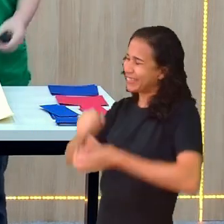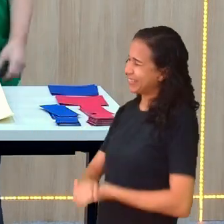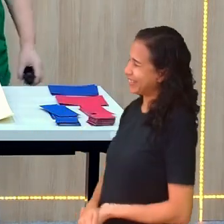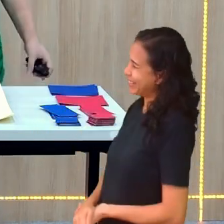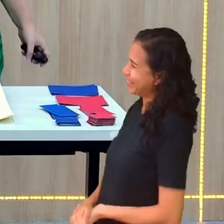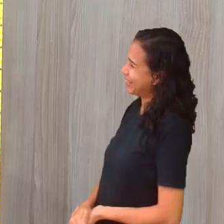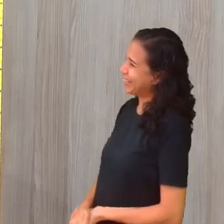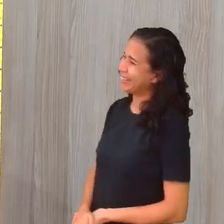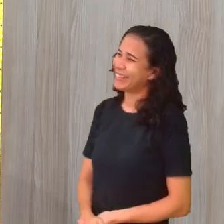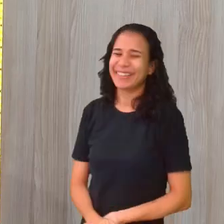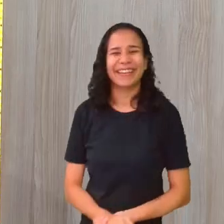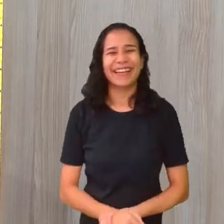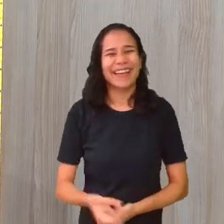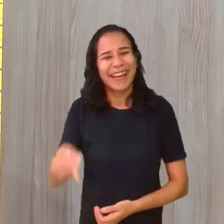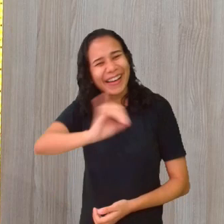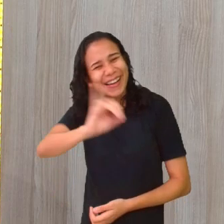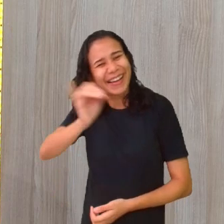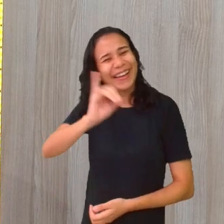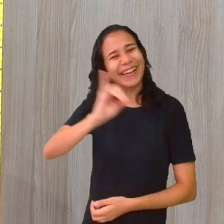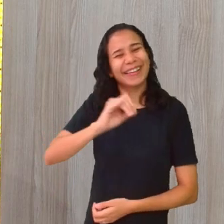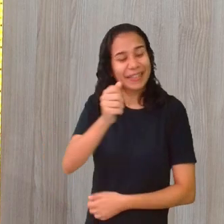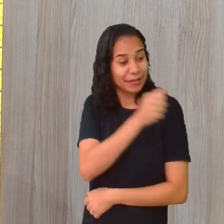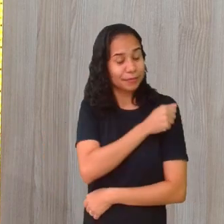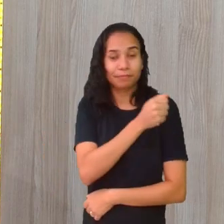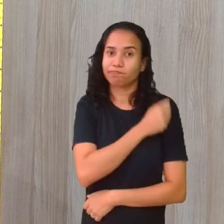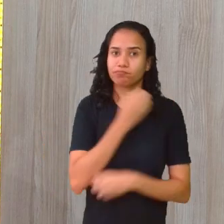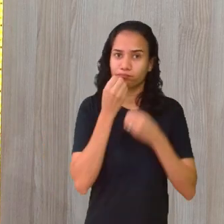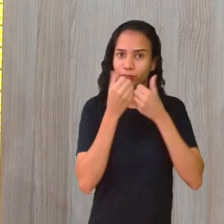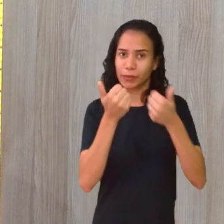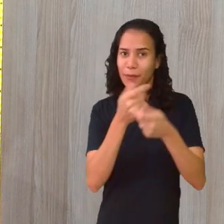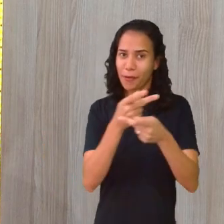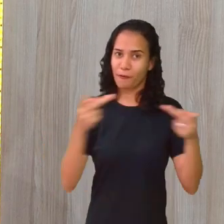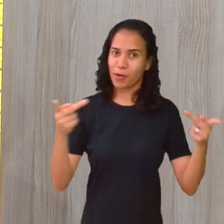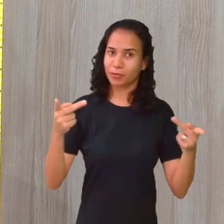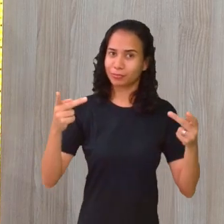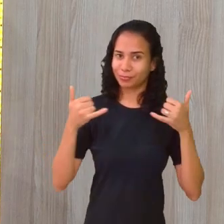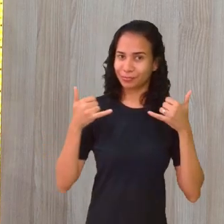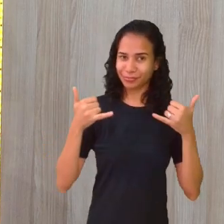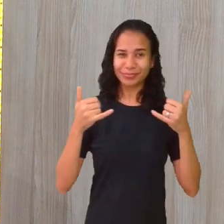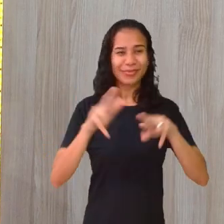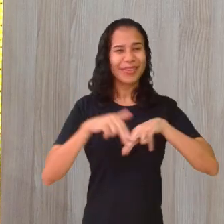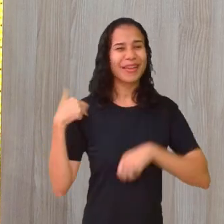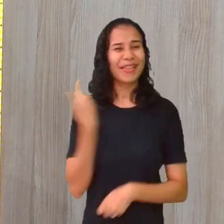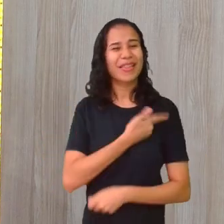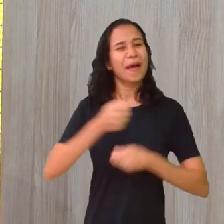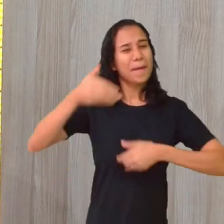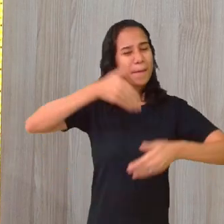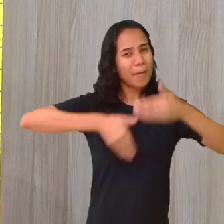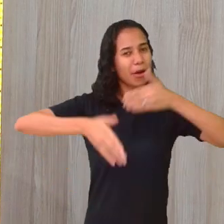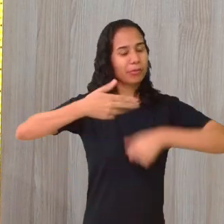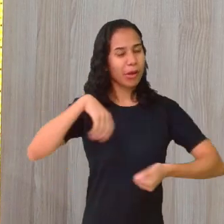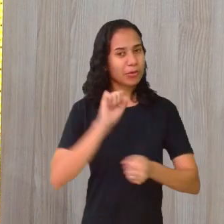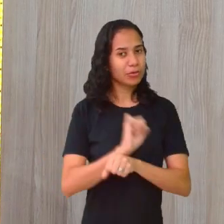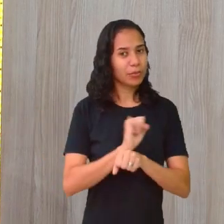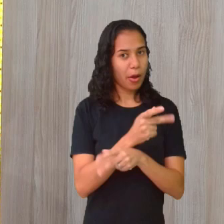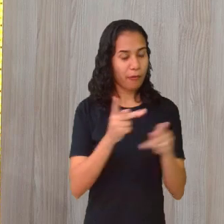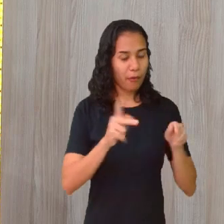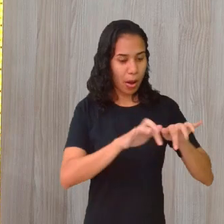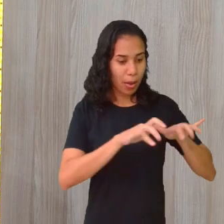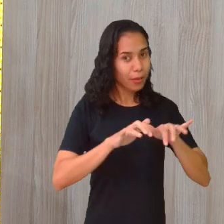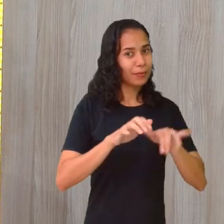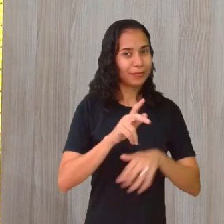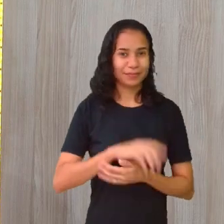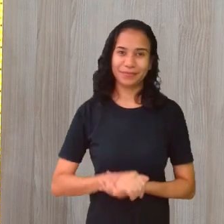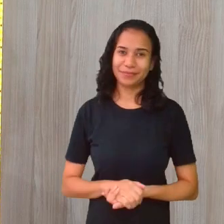Marta! Olá queridos estudantes, tudo tranquilo, tudo bem? Vamos participar, está aqui aguardando vocês, viu? Boa aula